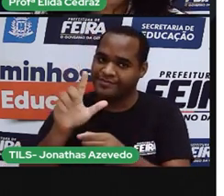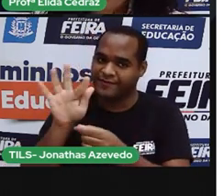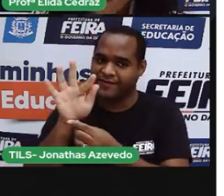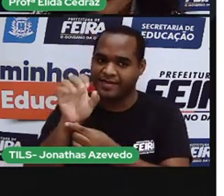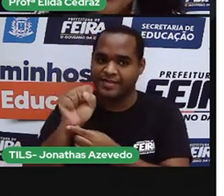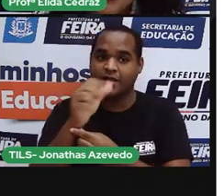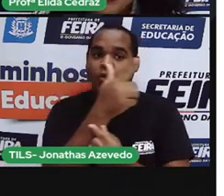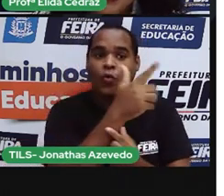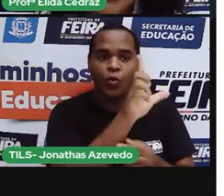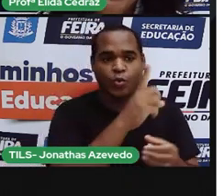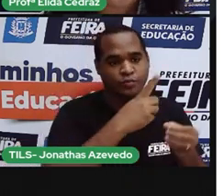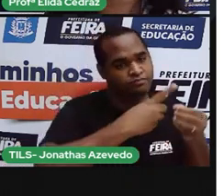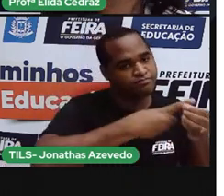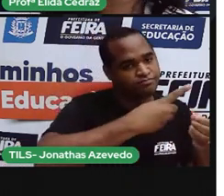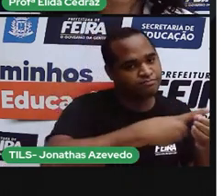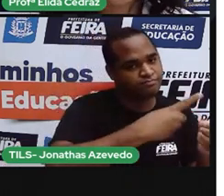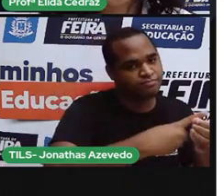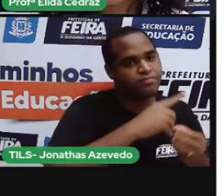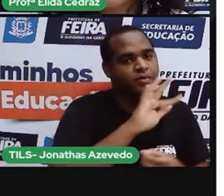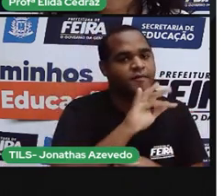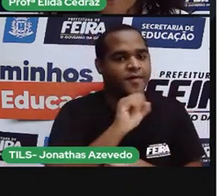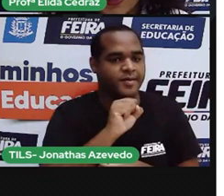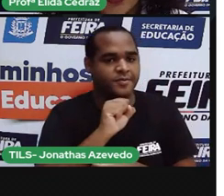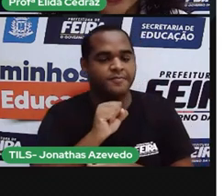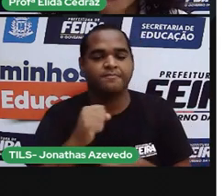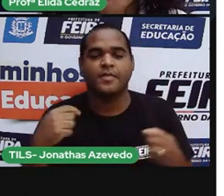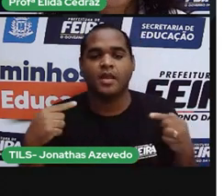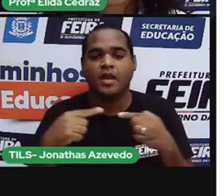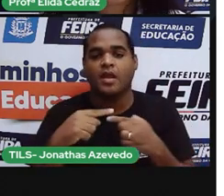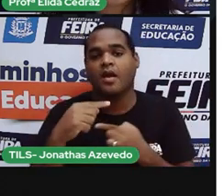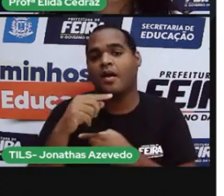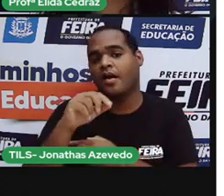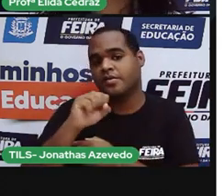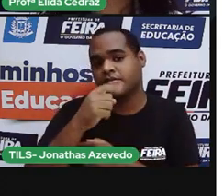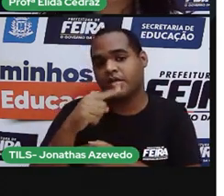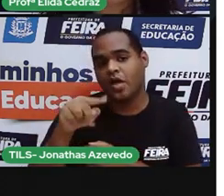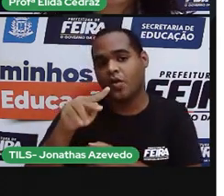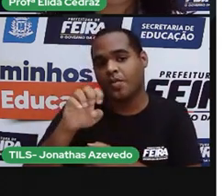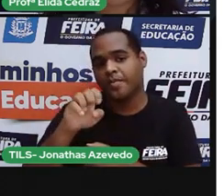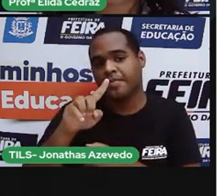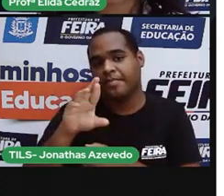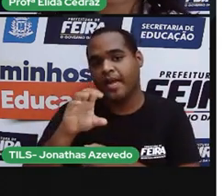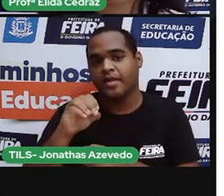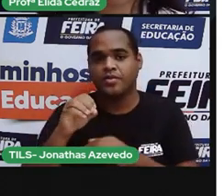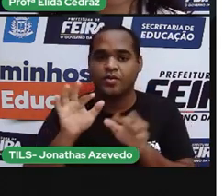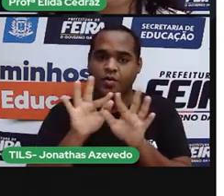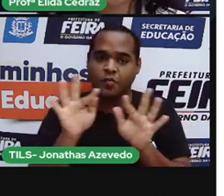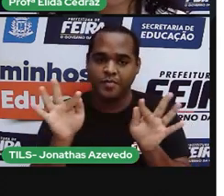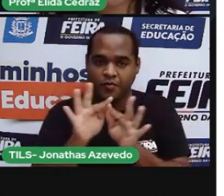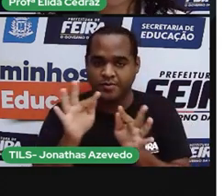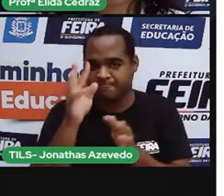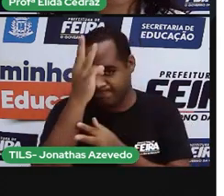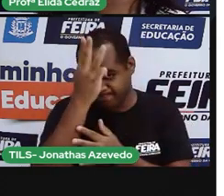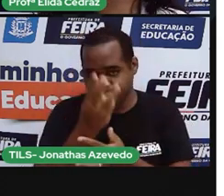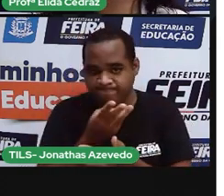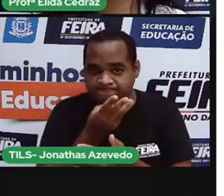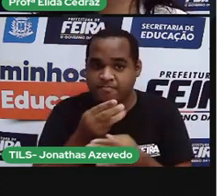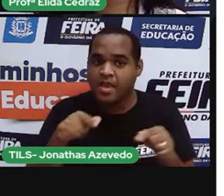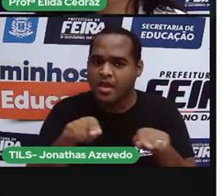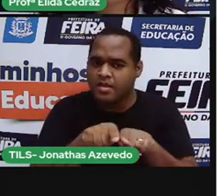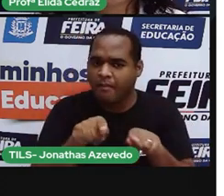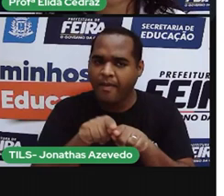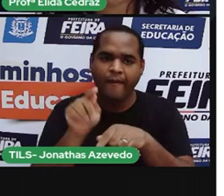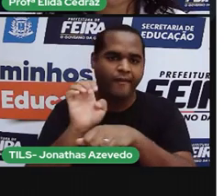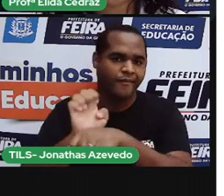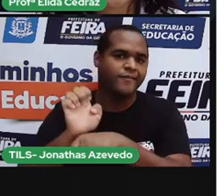em outro distrito. O São Pedro de Anilson é considerado o melhor da região e um dos